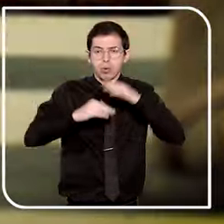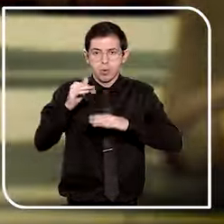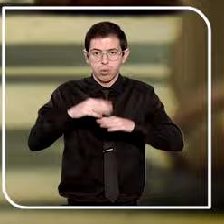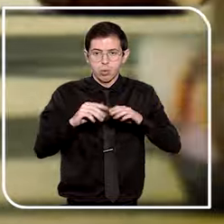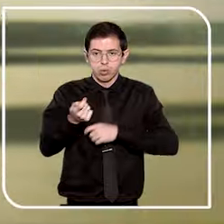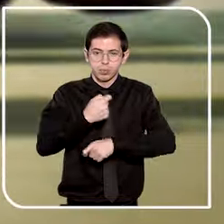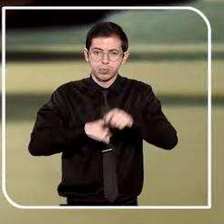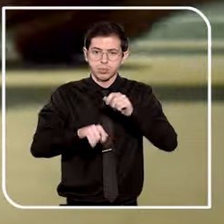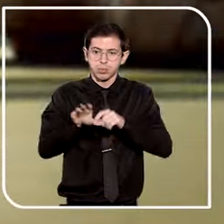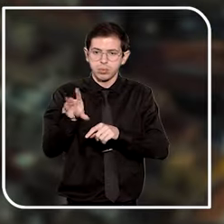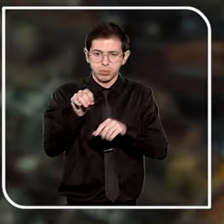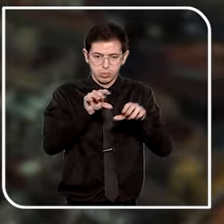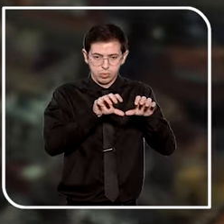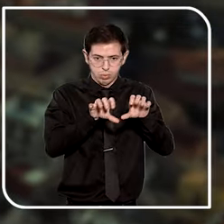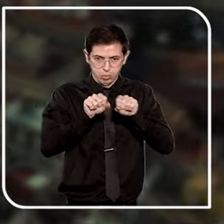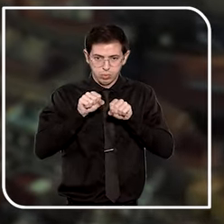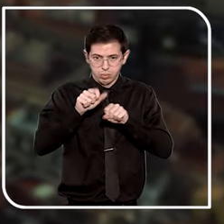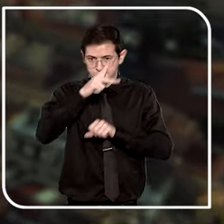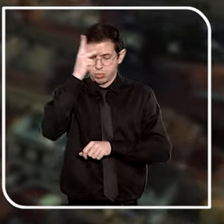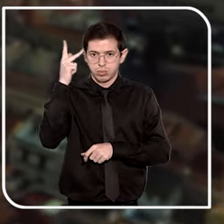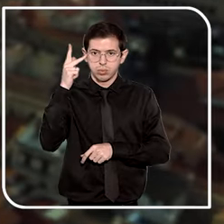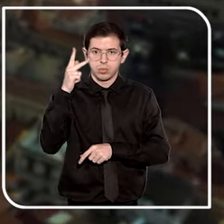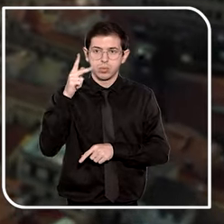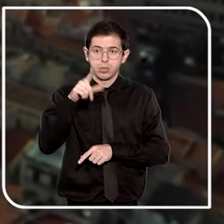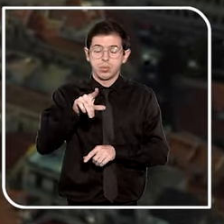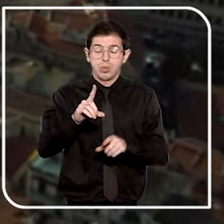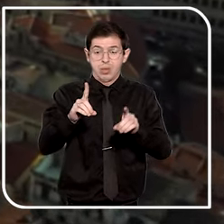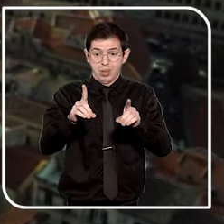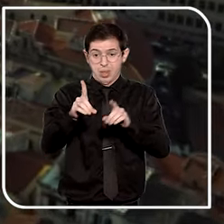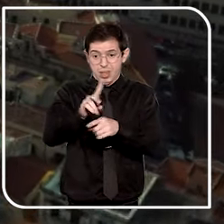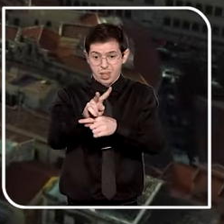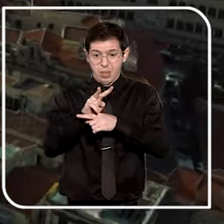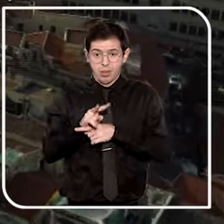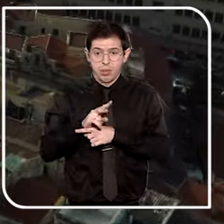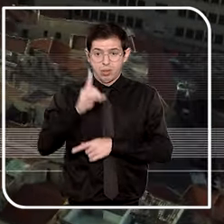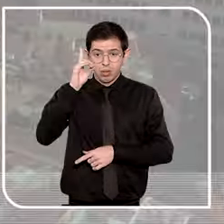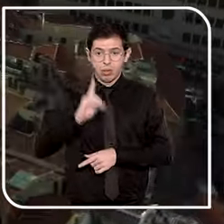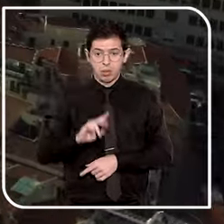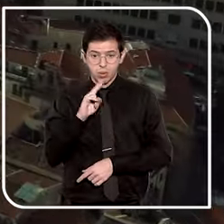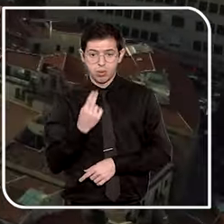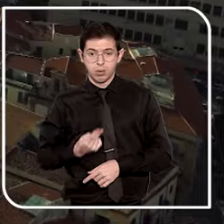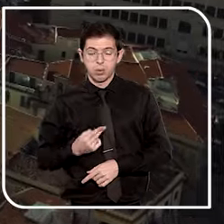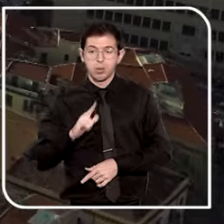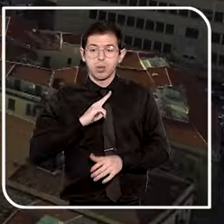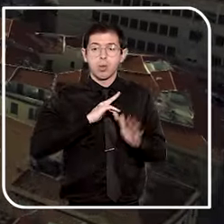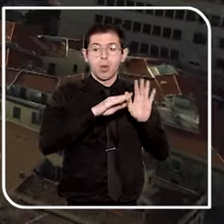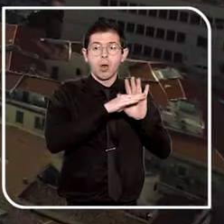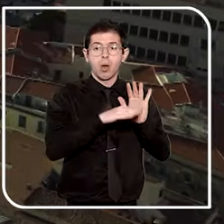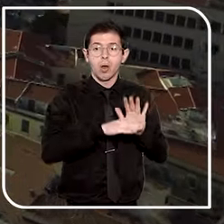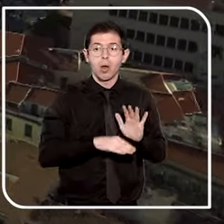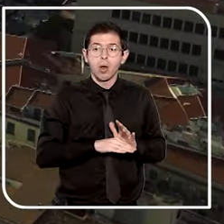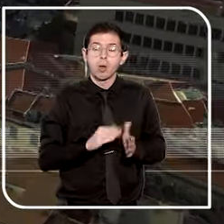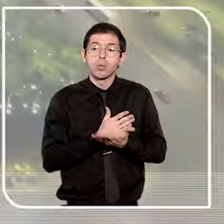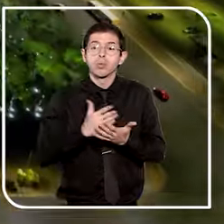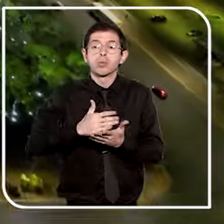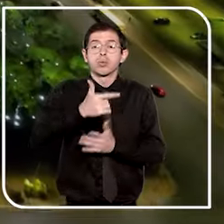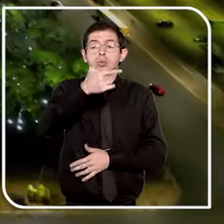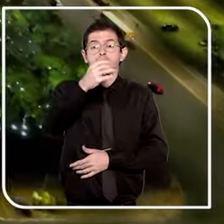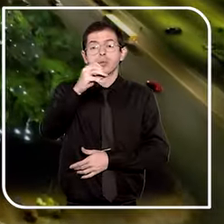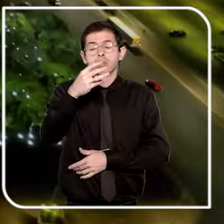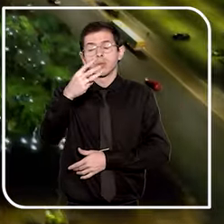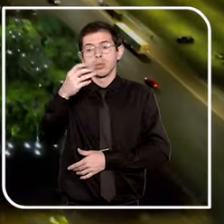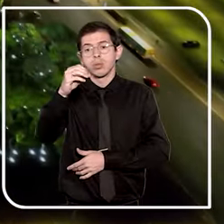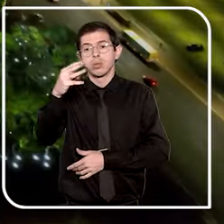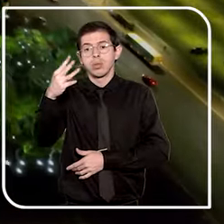dignidade da pessoa humana começou de forma global com o Protocolo de Palermo, em vigor desde 2003. O